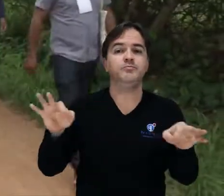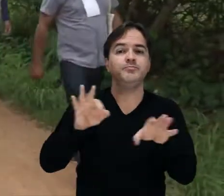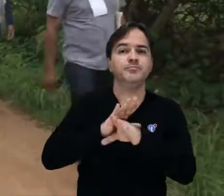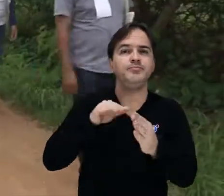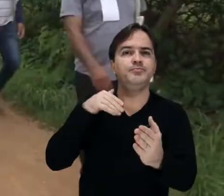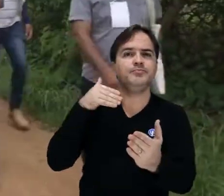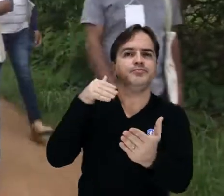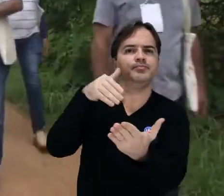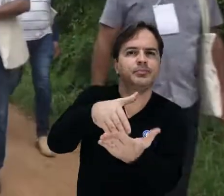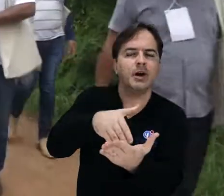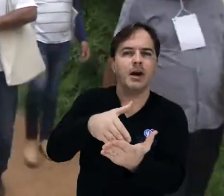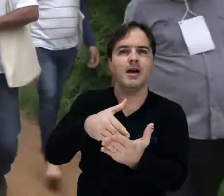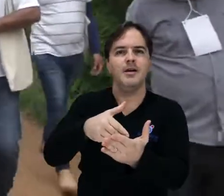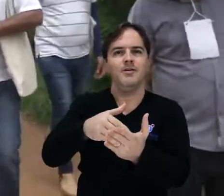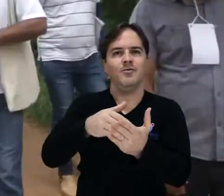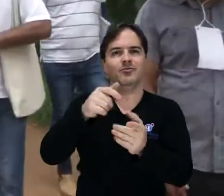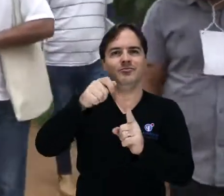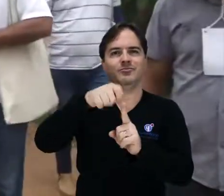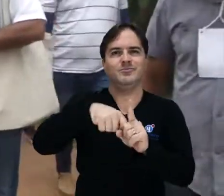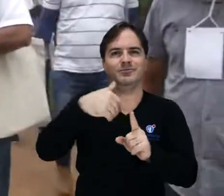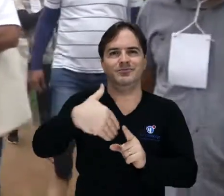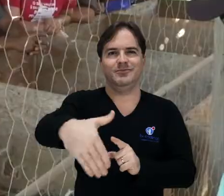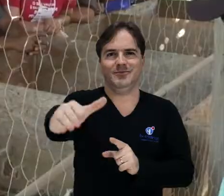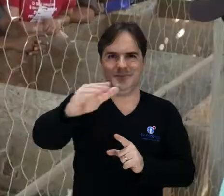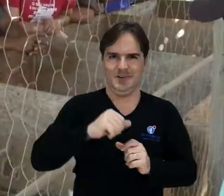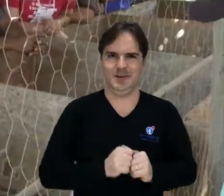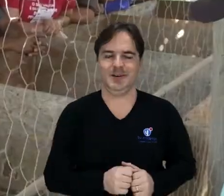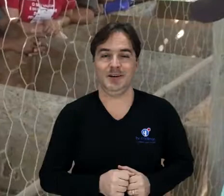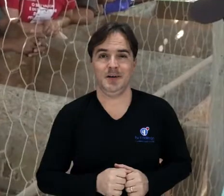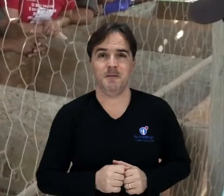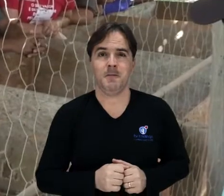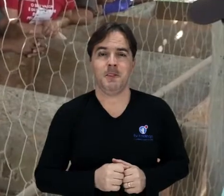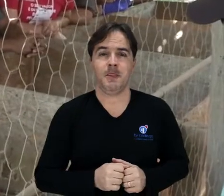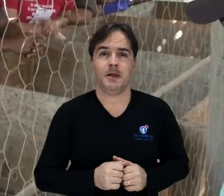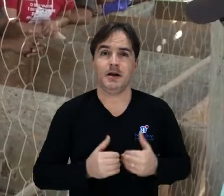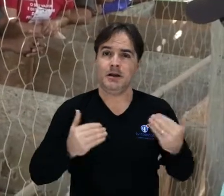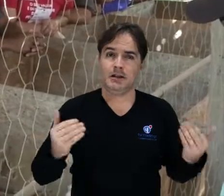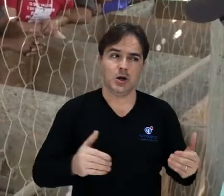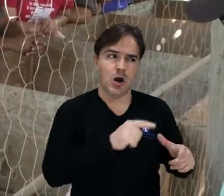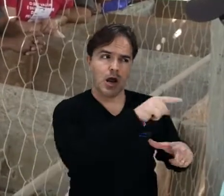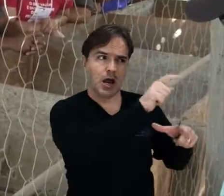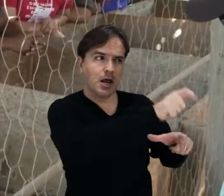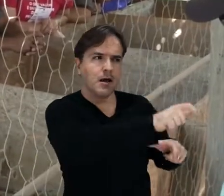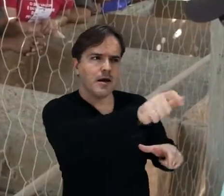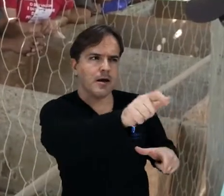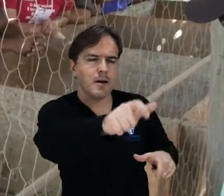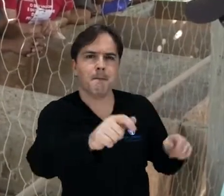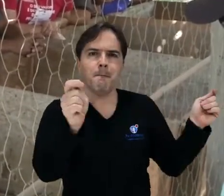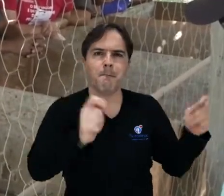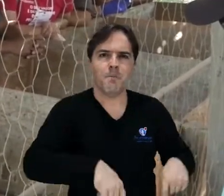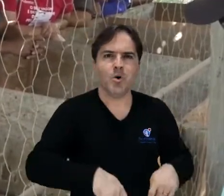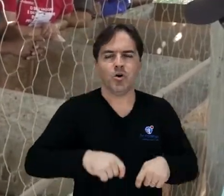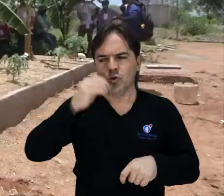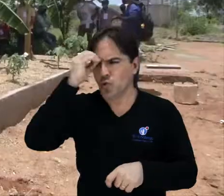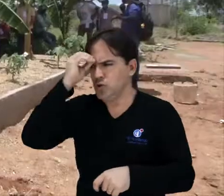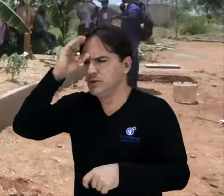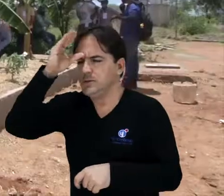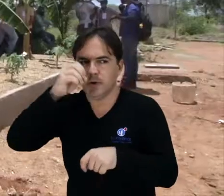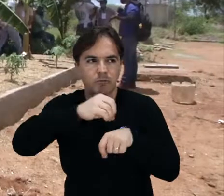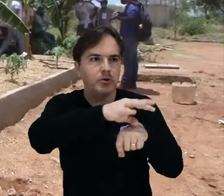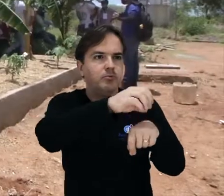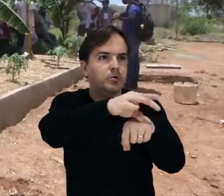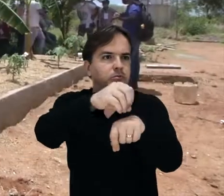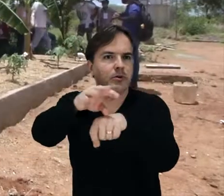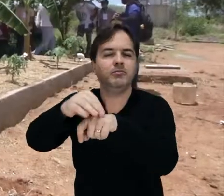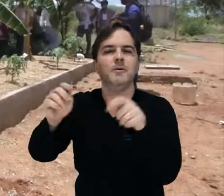que vem, e o objetivo é que cada um desses extensionistas esteja apto a ser multiplicador dos conhecimentos e das tecnologias de